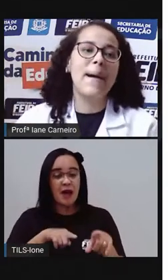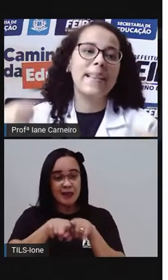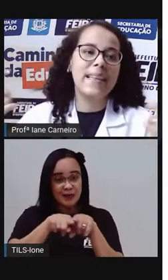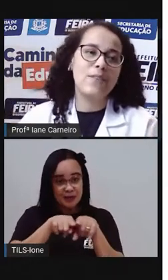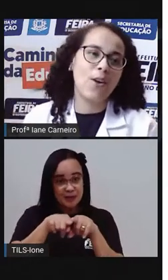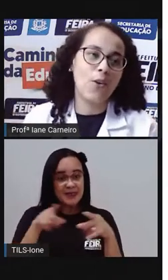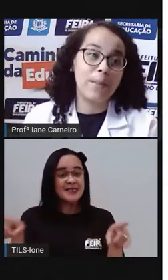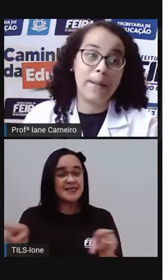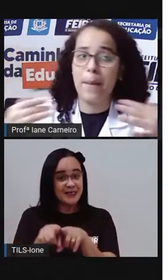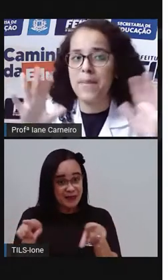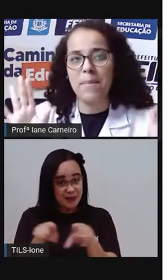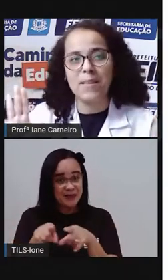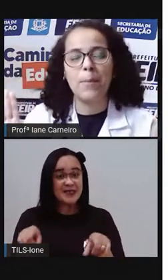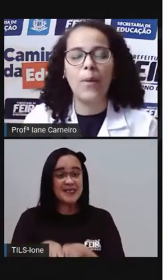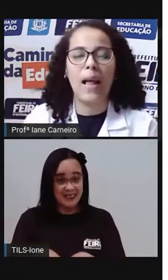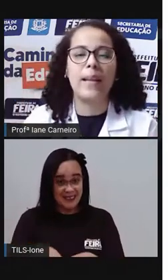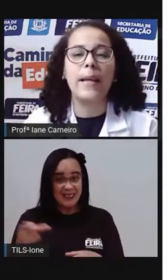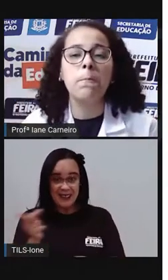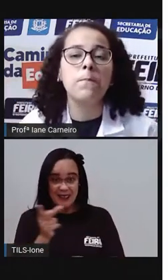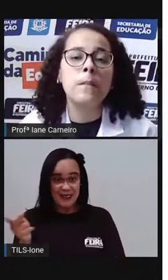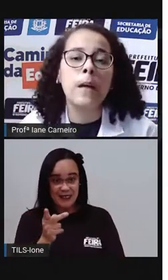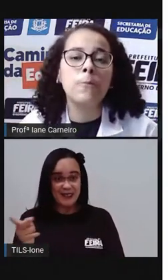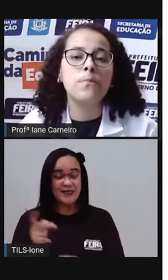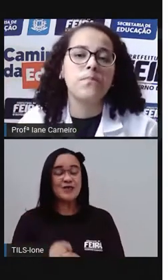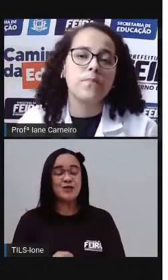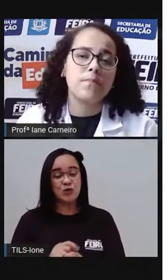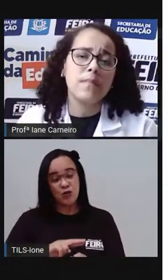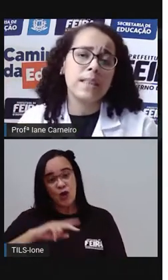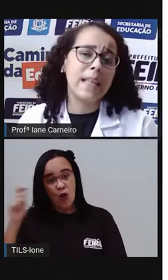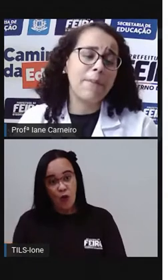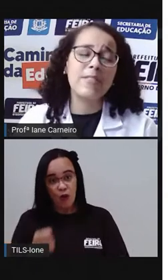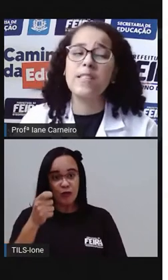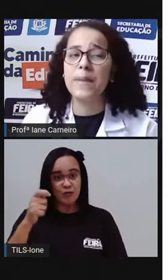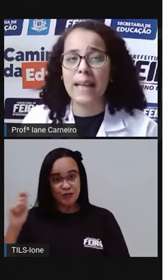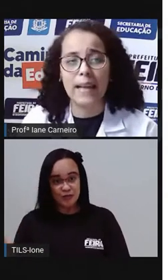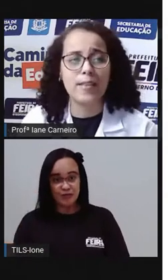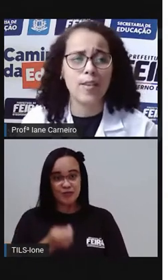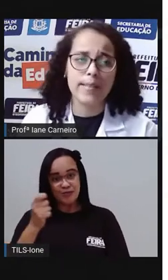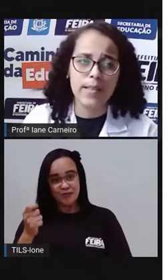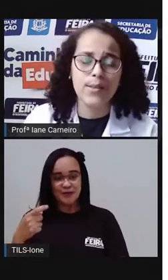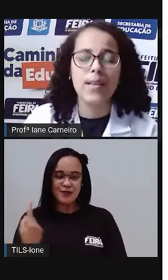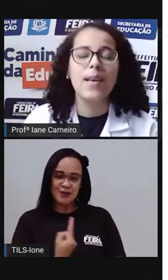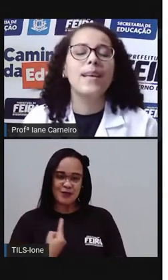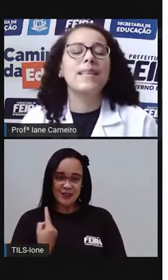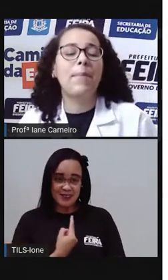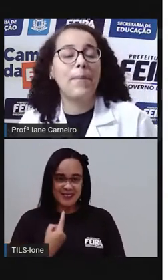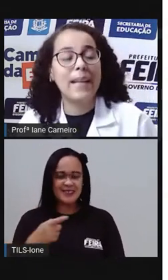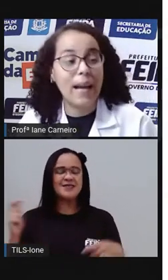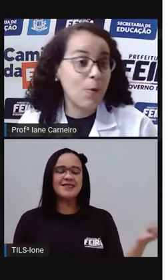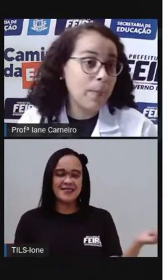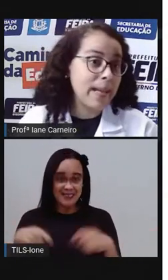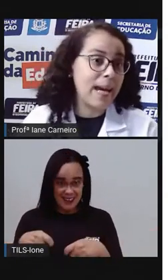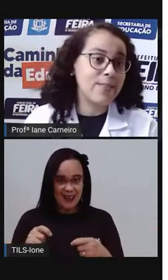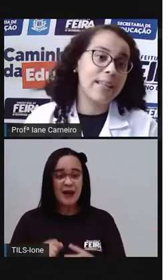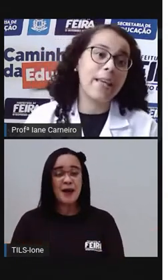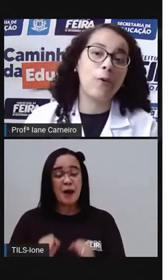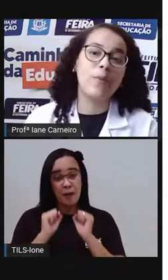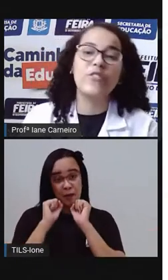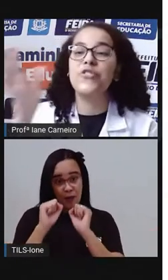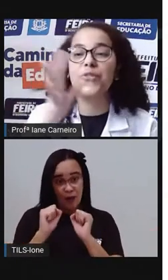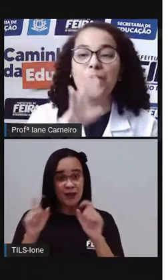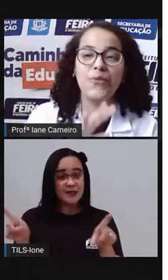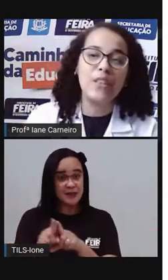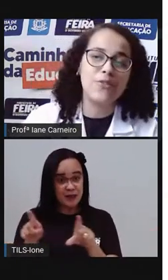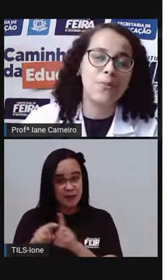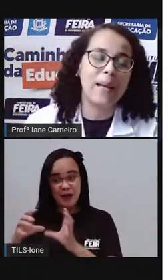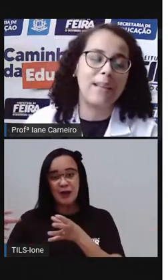batendo a corda para mim mesma pular. Então, dá para vocês brincarem sozinhos, dá para brincar acompanhado, e como